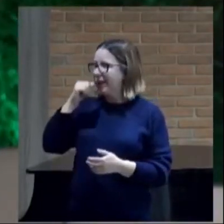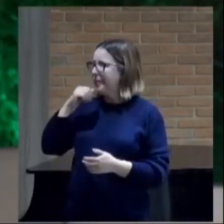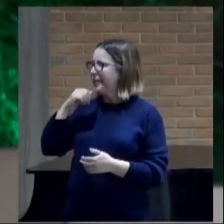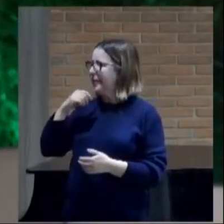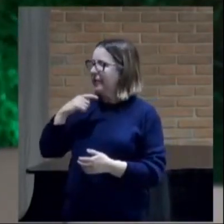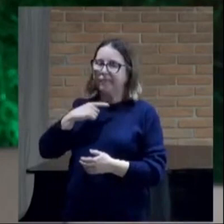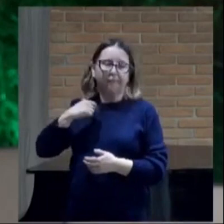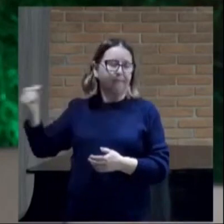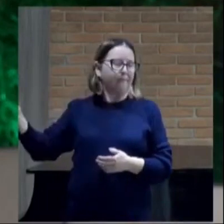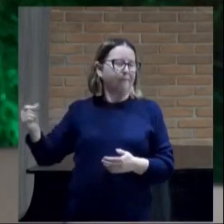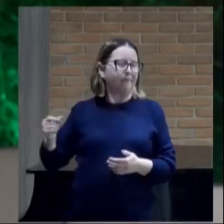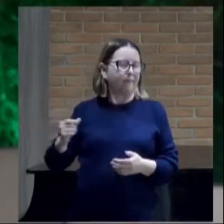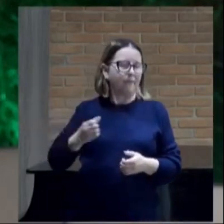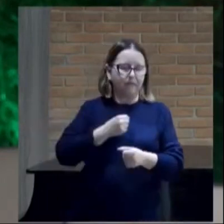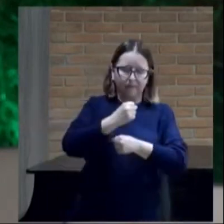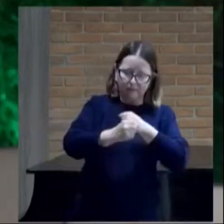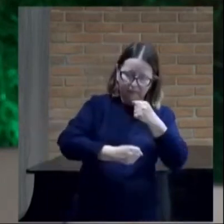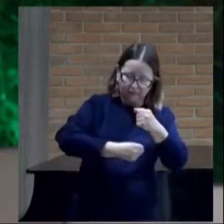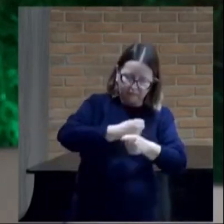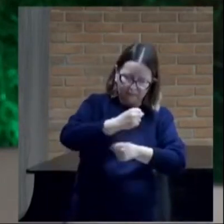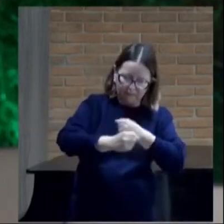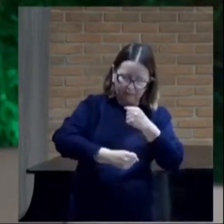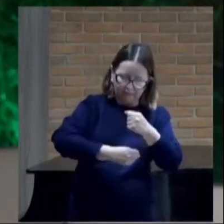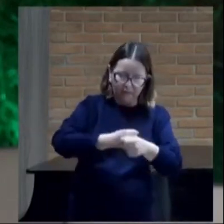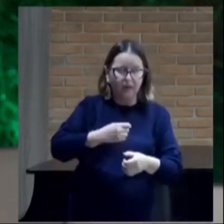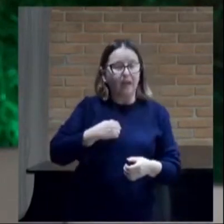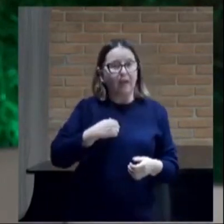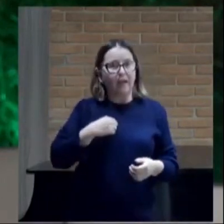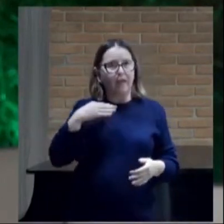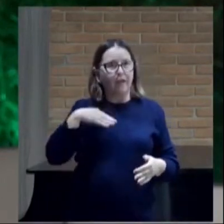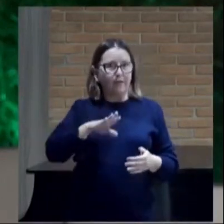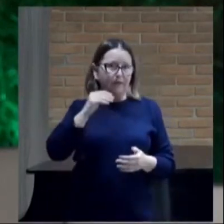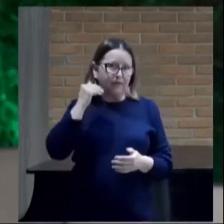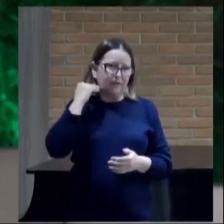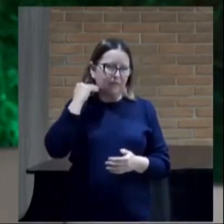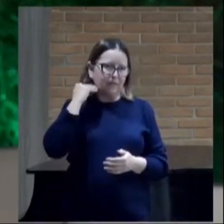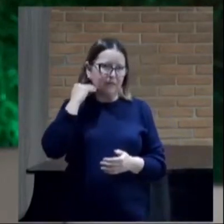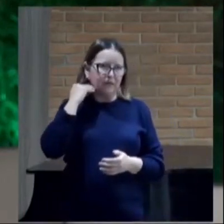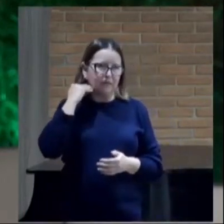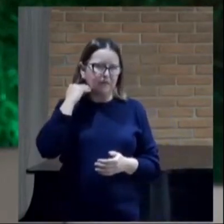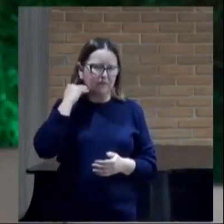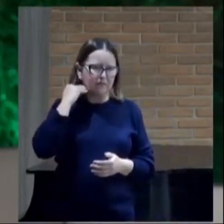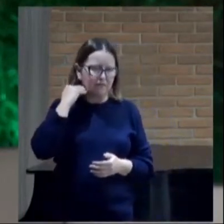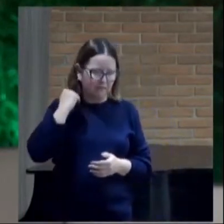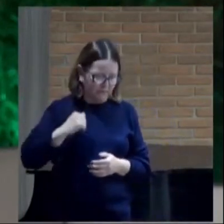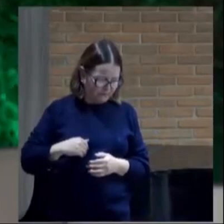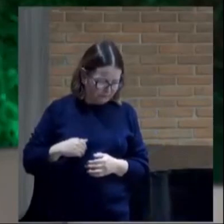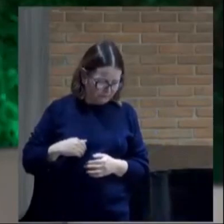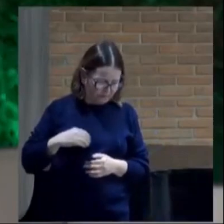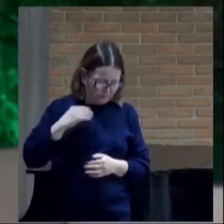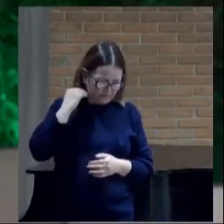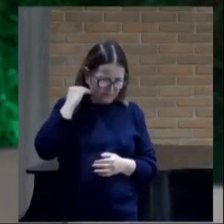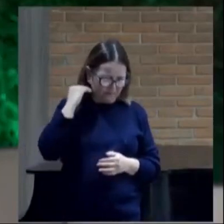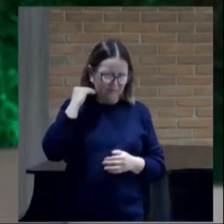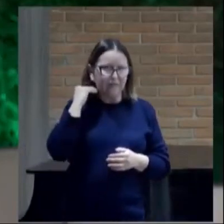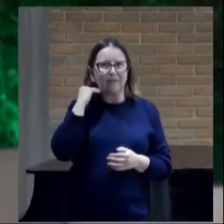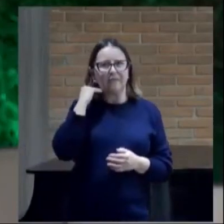passaram E eu estava no banco Esse banco que era daqui